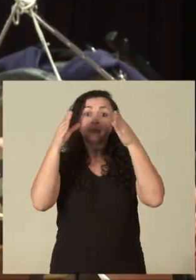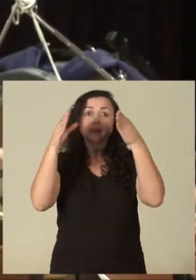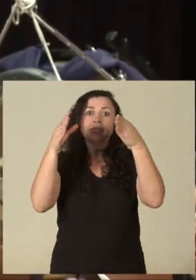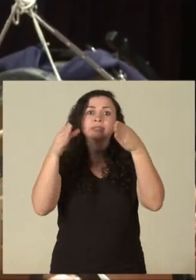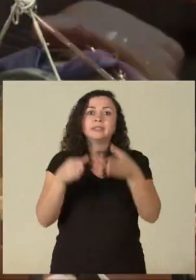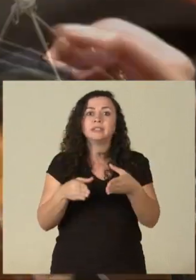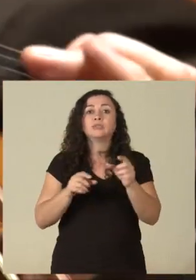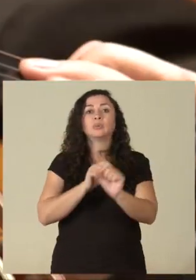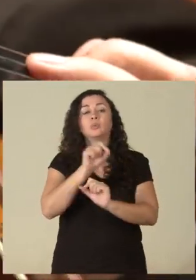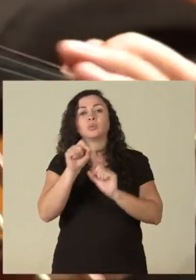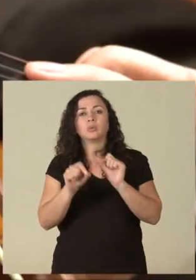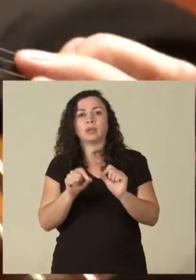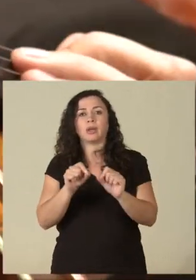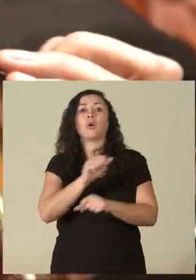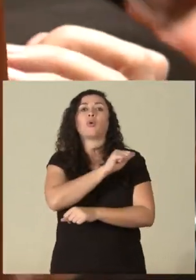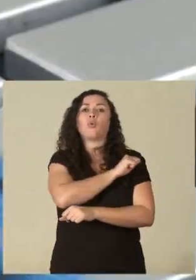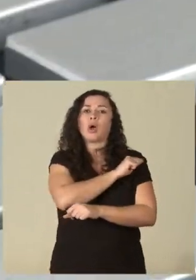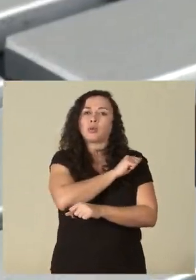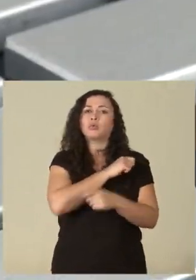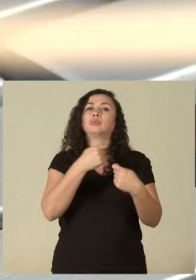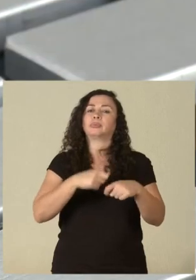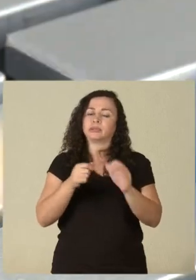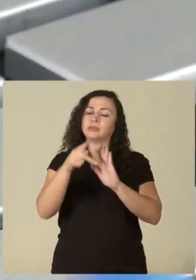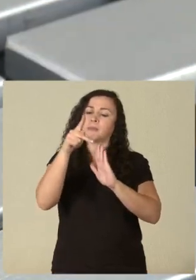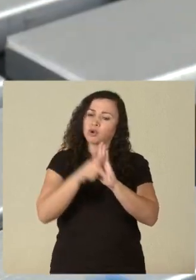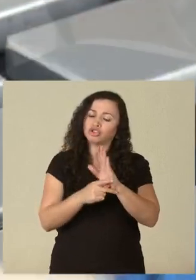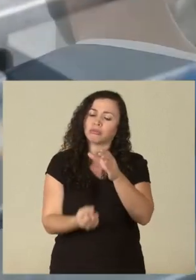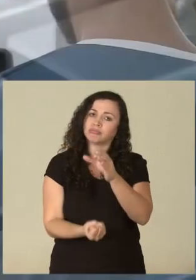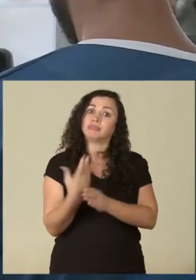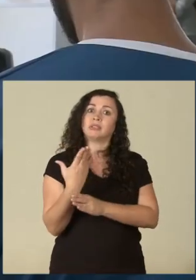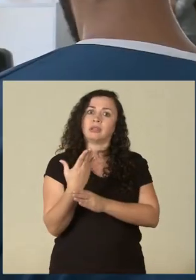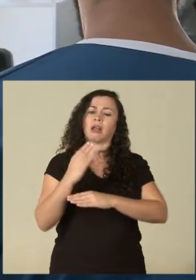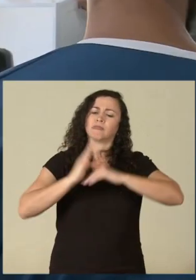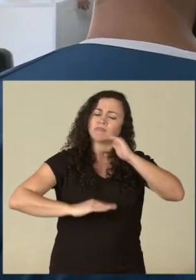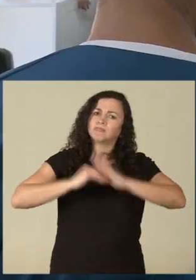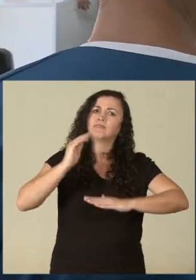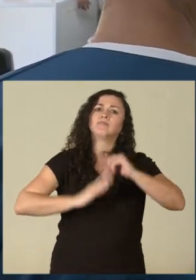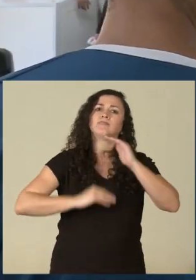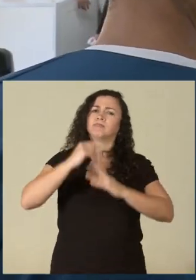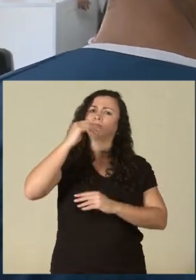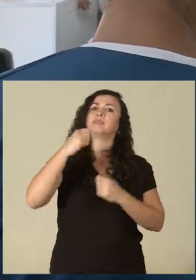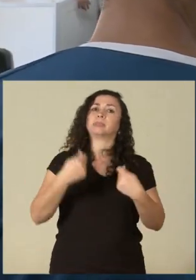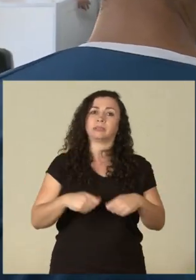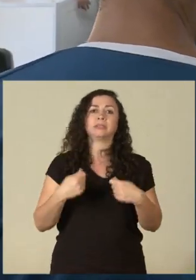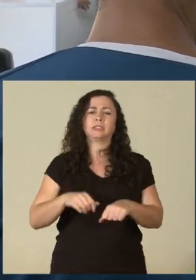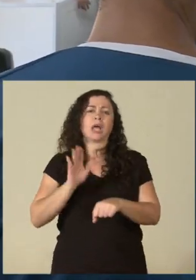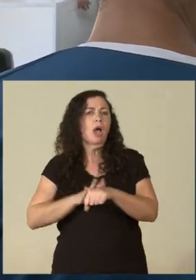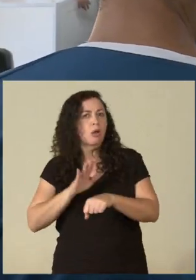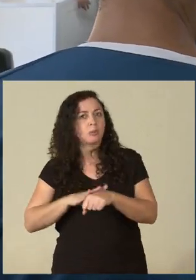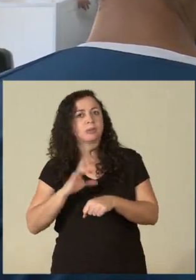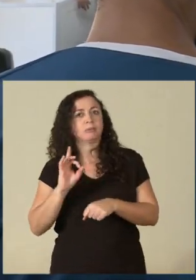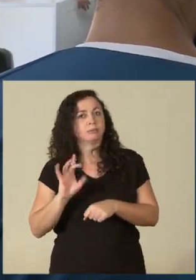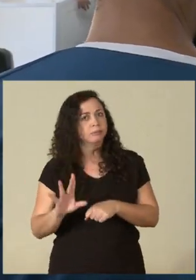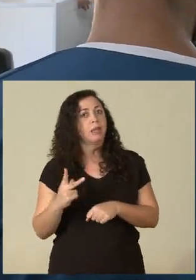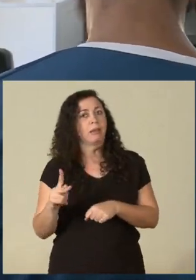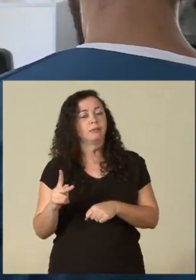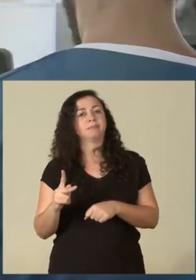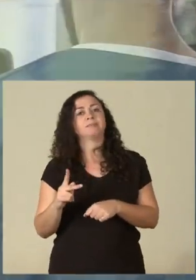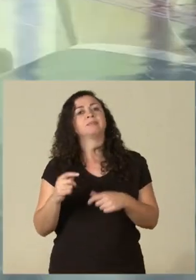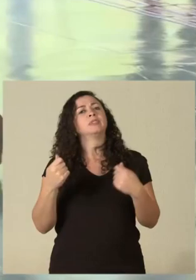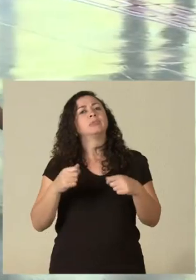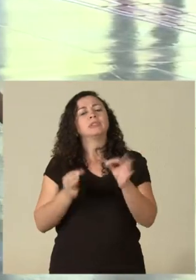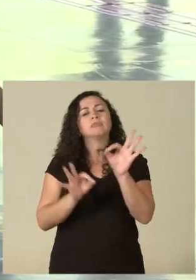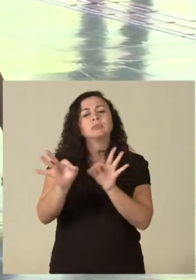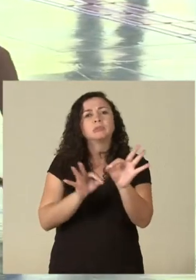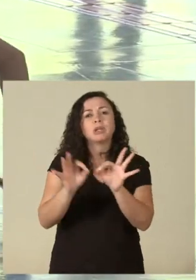solicitar que o aluno faça projetos, ele participe como produtor, que ele ajude na montagem de espetáculos, que ele